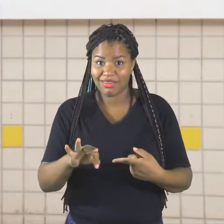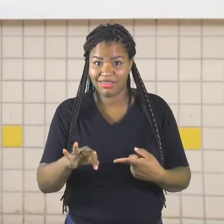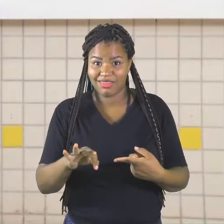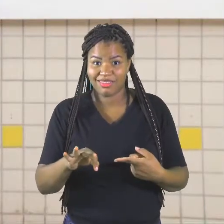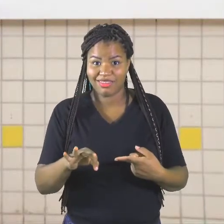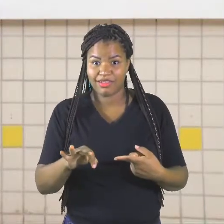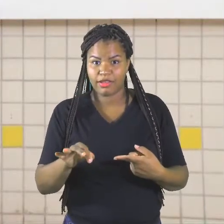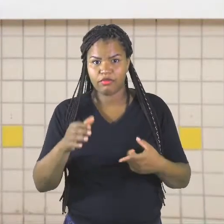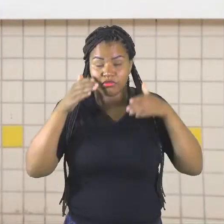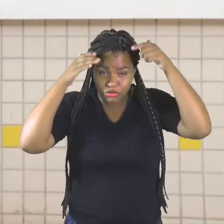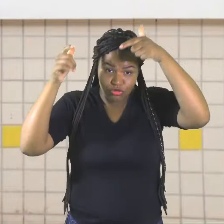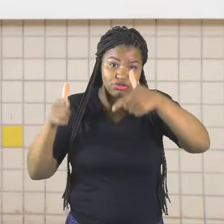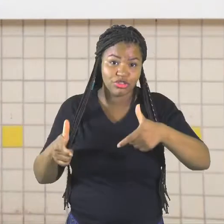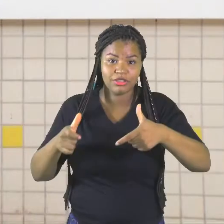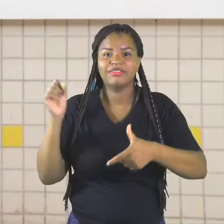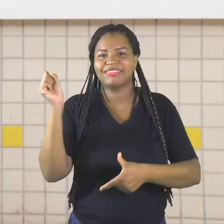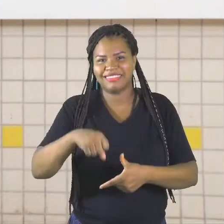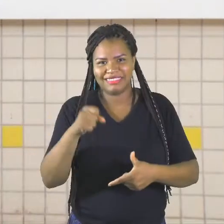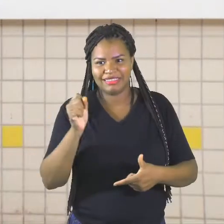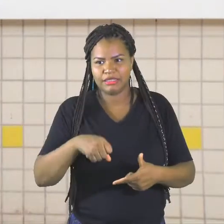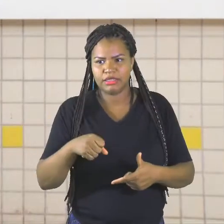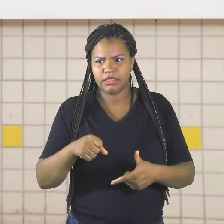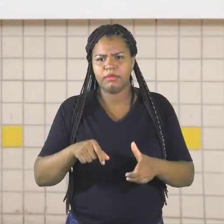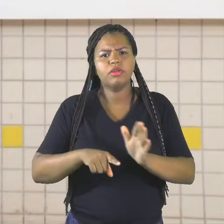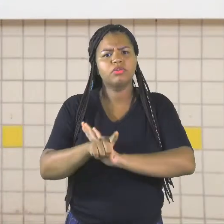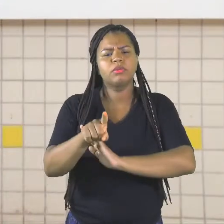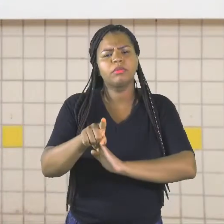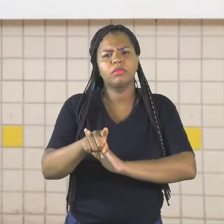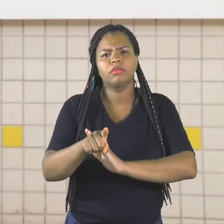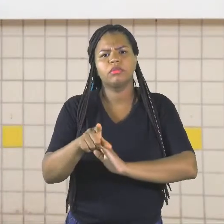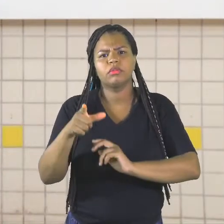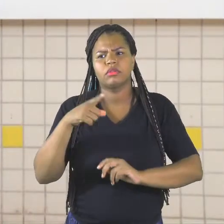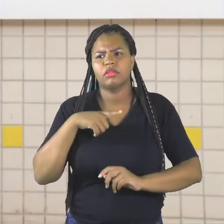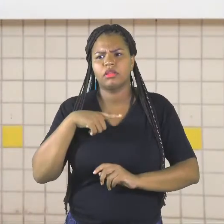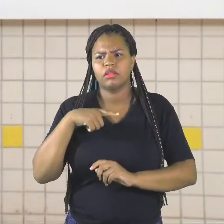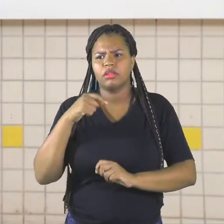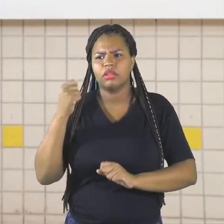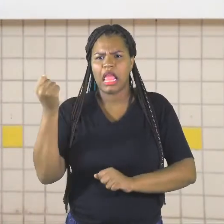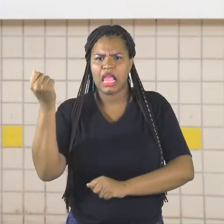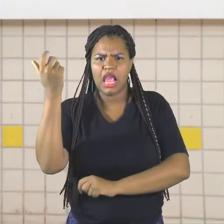tira o chapéu? Tira. Mas deixa eu perguntar. Tem coqueiro ali?